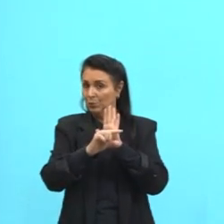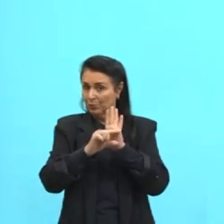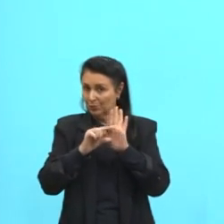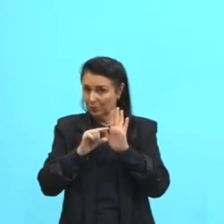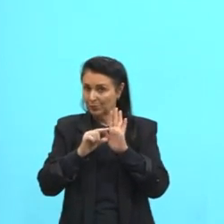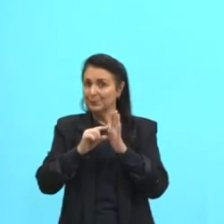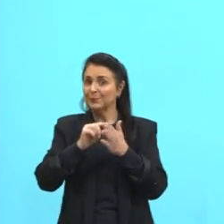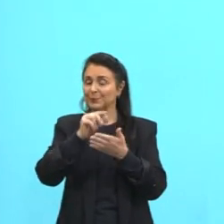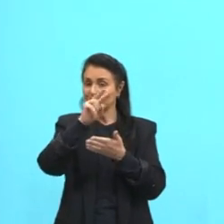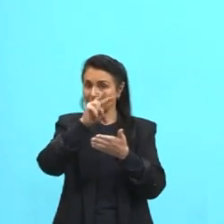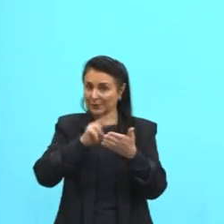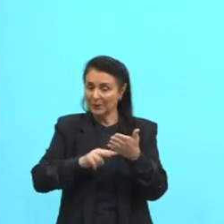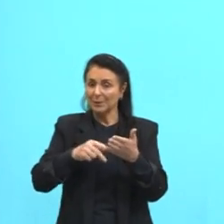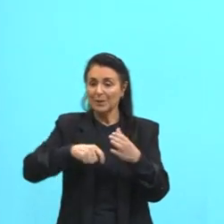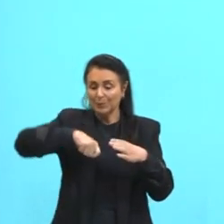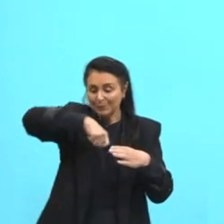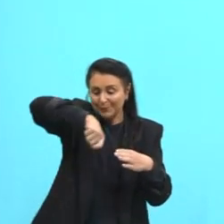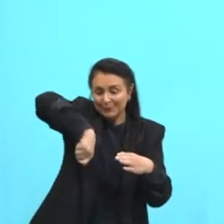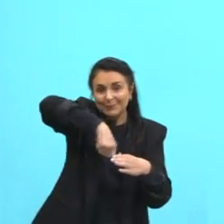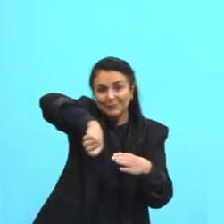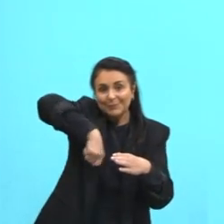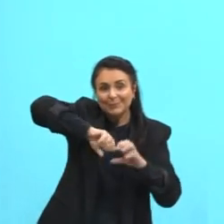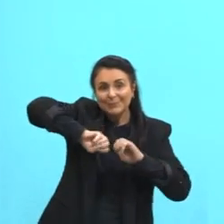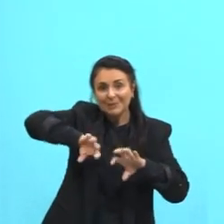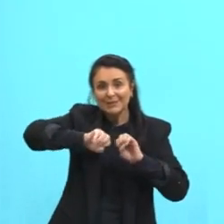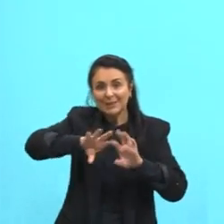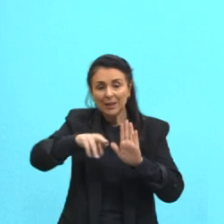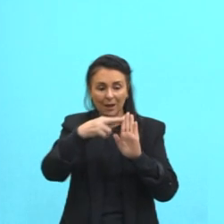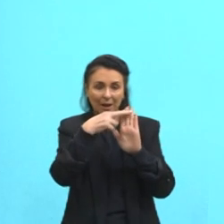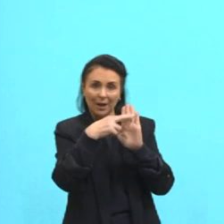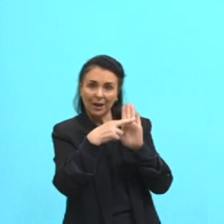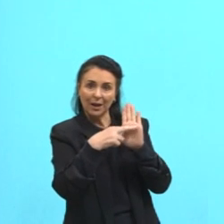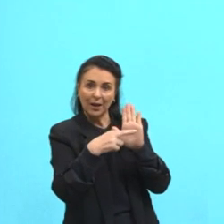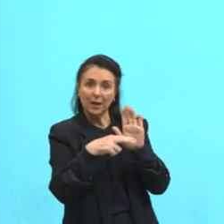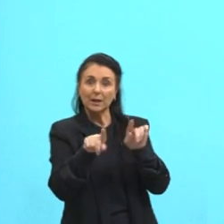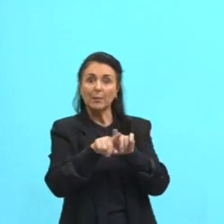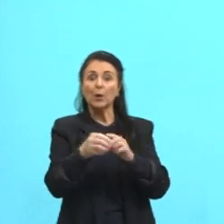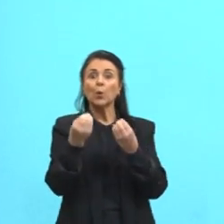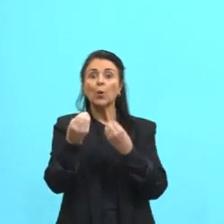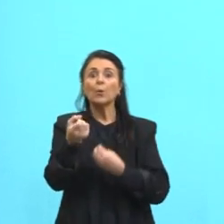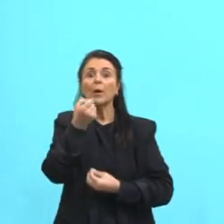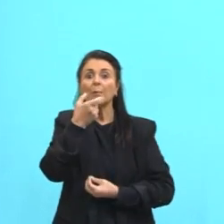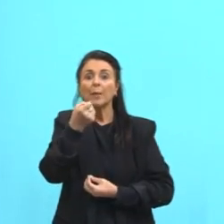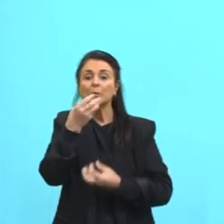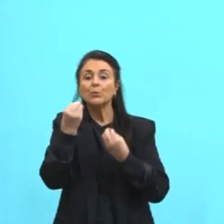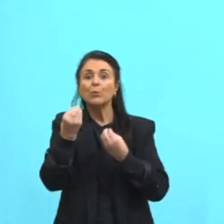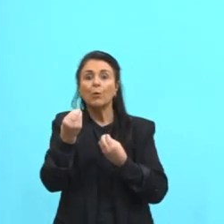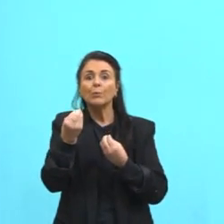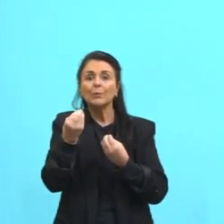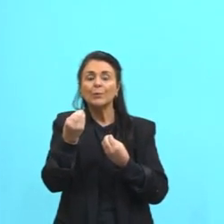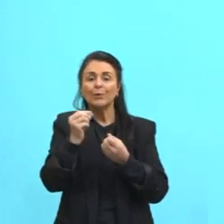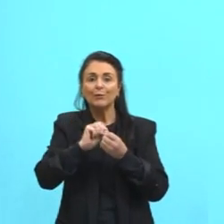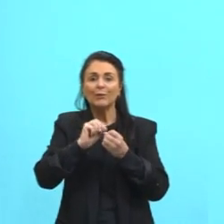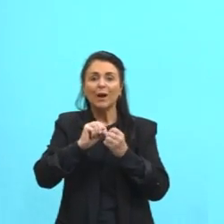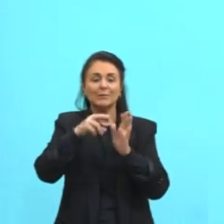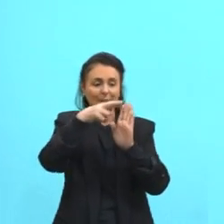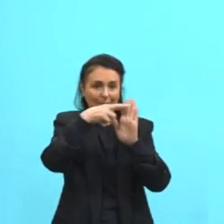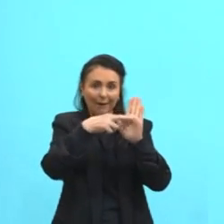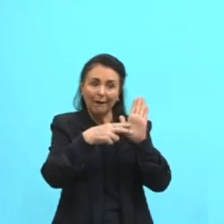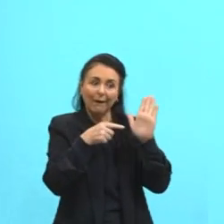Exemplo, receitas culinárias, manual de instrução, bula de remédio. Aqui a gente precisa ter um pouquinho de cuidado.